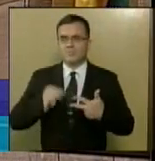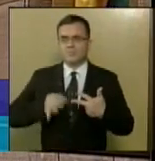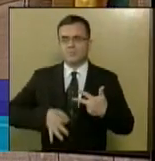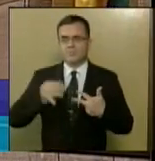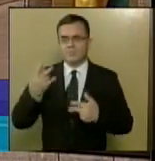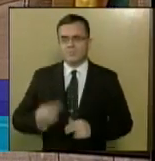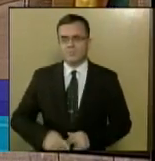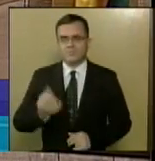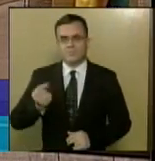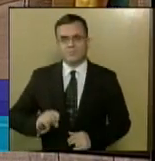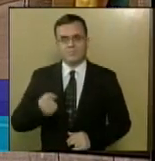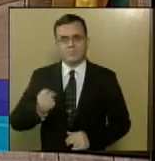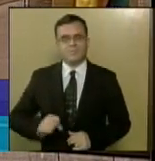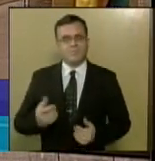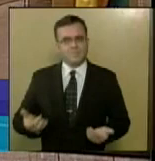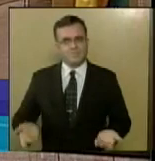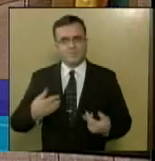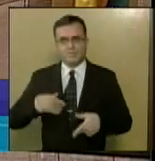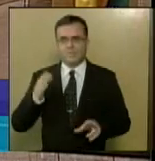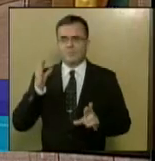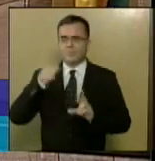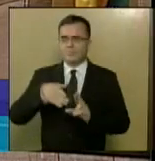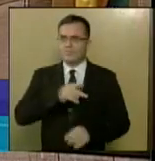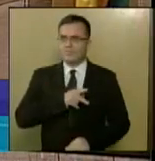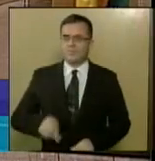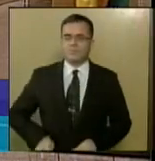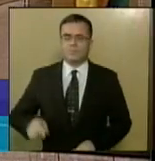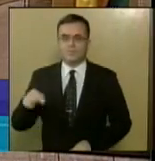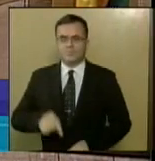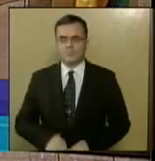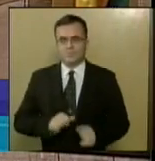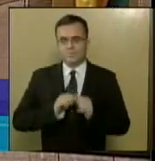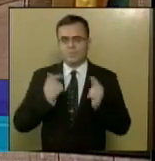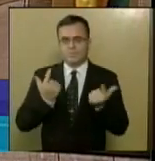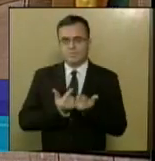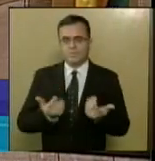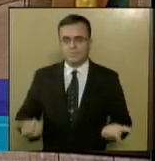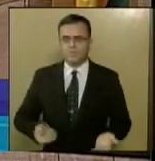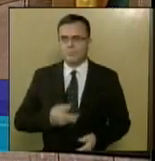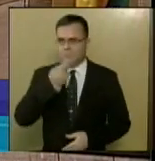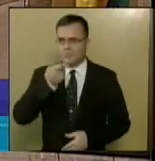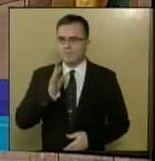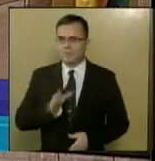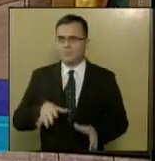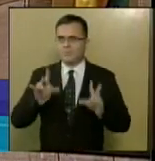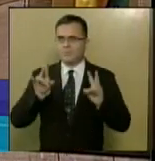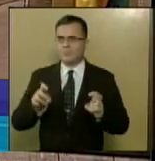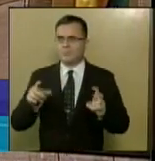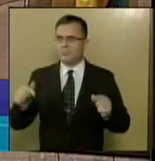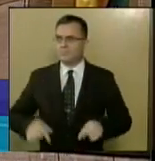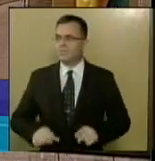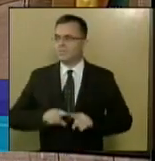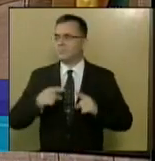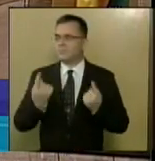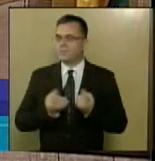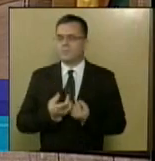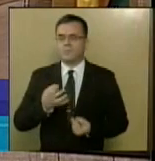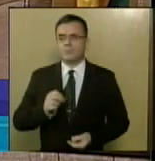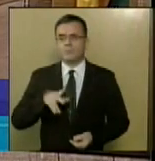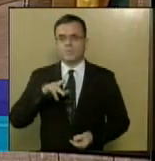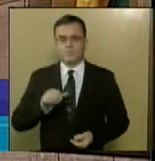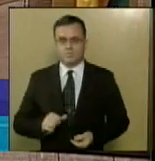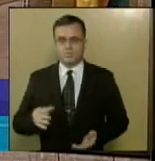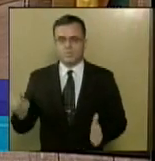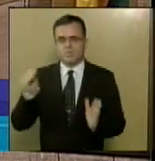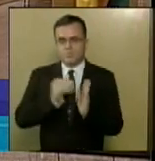Sergipe, dirigido ao seu presidente da Assembleia Legislativa do Estado de Sergipe, lido no pequeno expediente, nessa sessão ordinária, e registrada